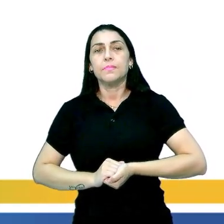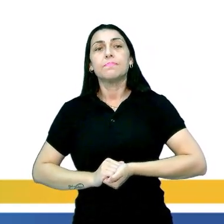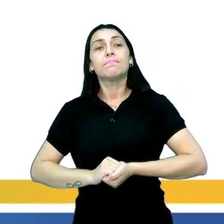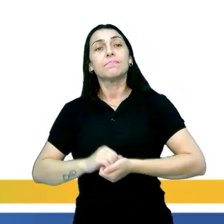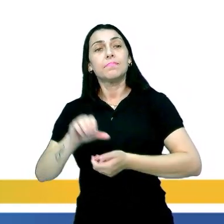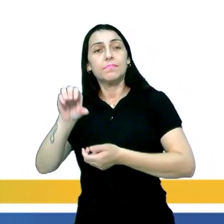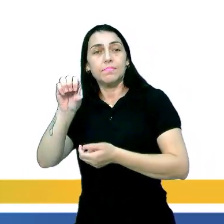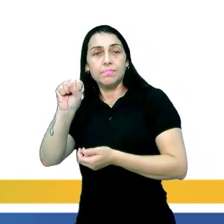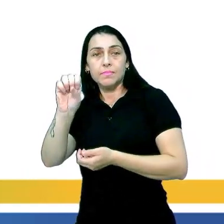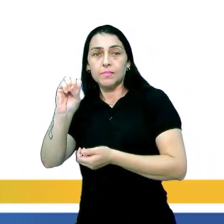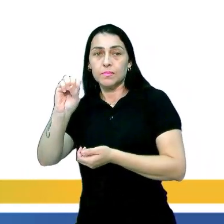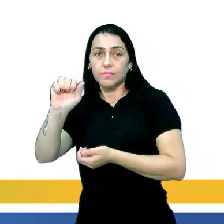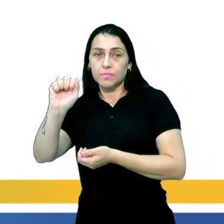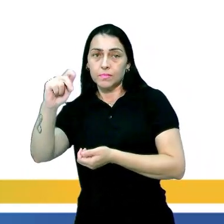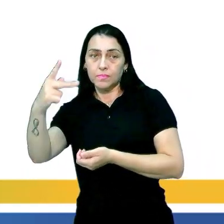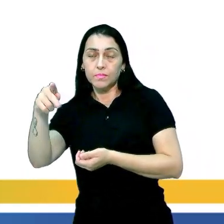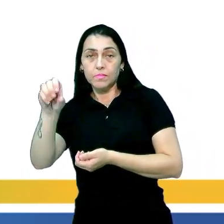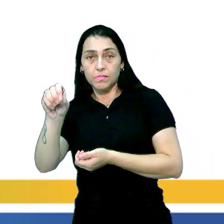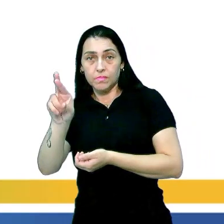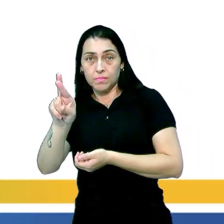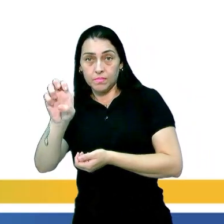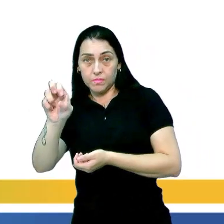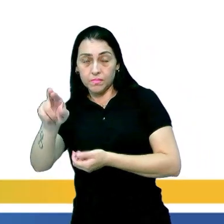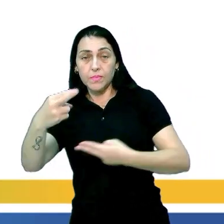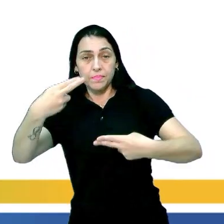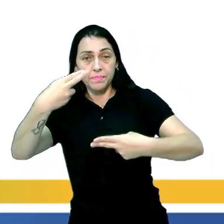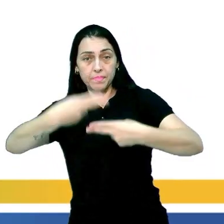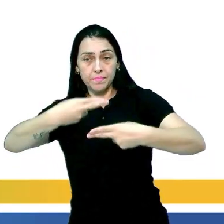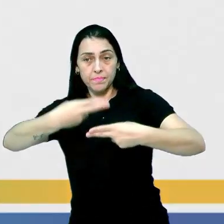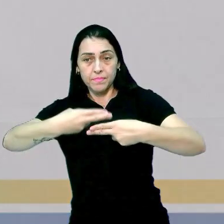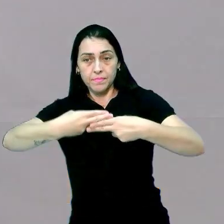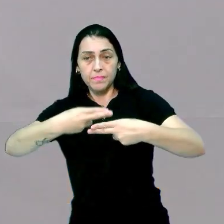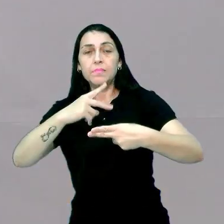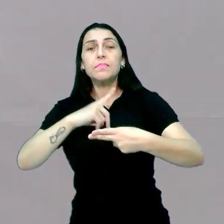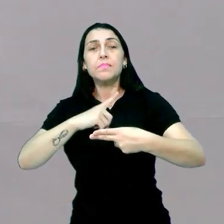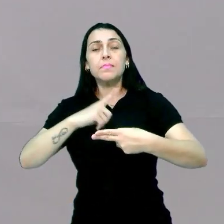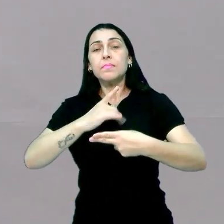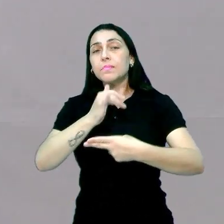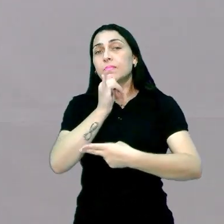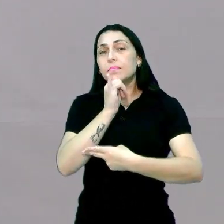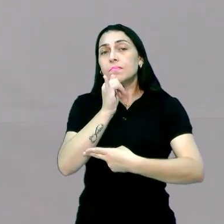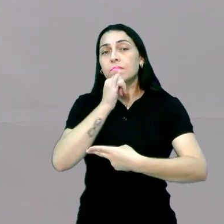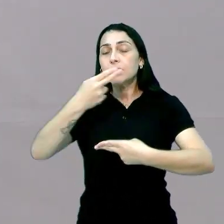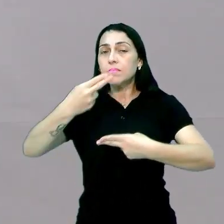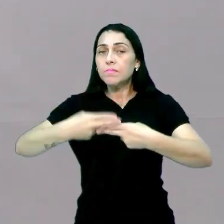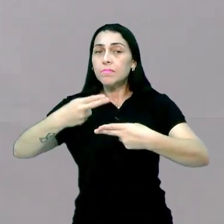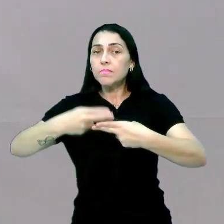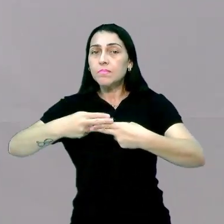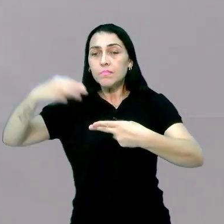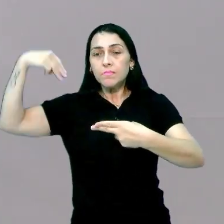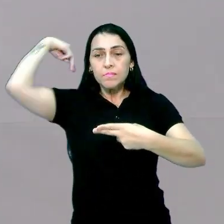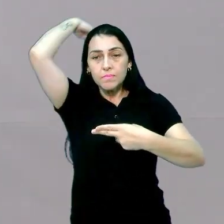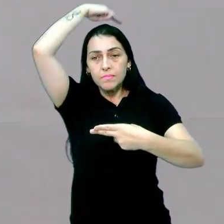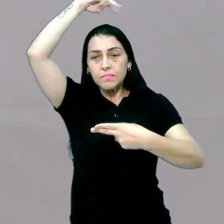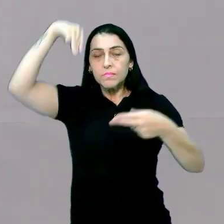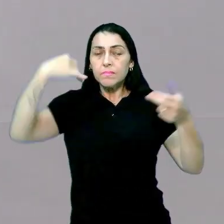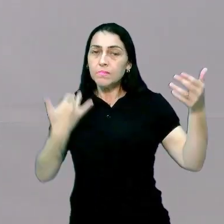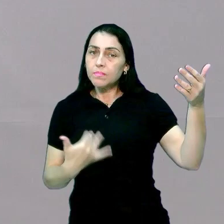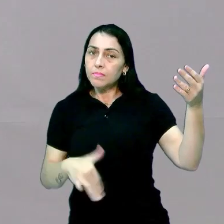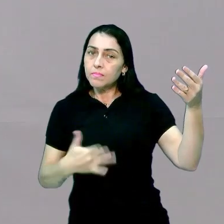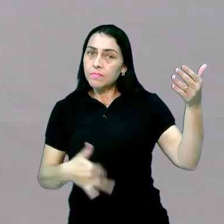Soap opera, são as novelas. Nesse caso aí, nós temos um exemplo de novela mexicana, ok?